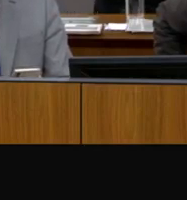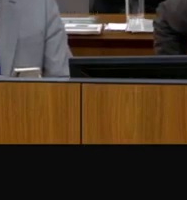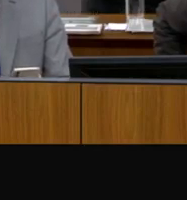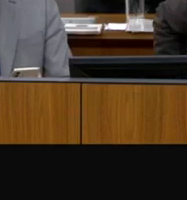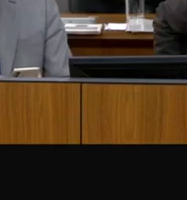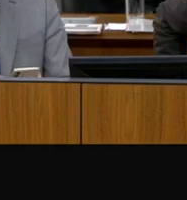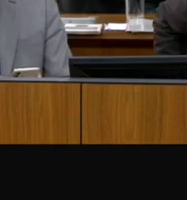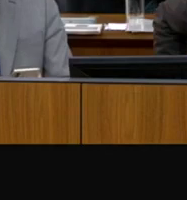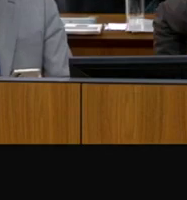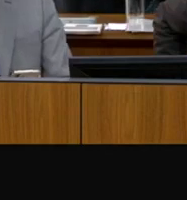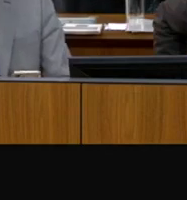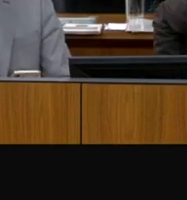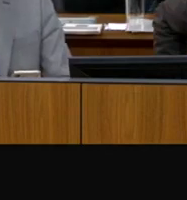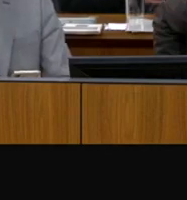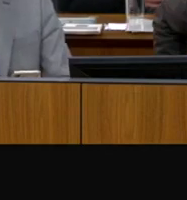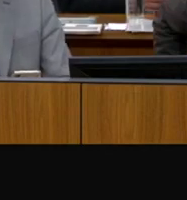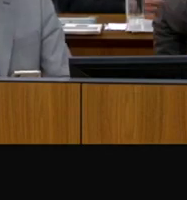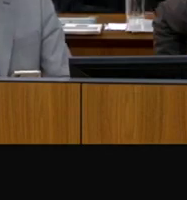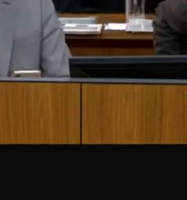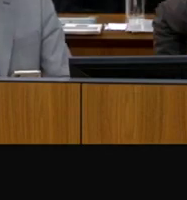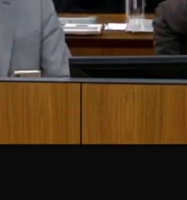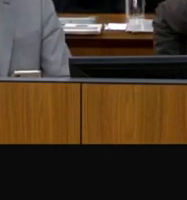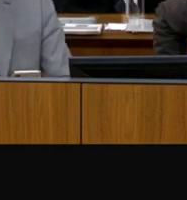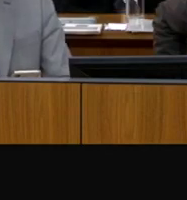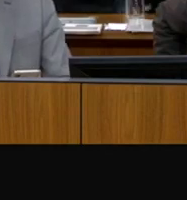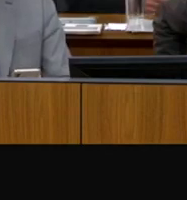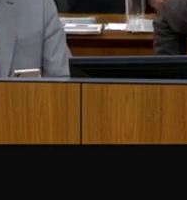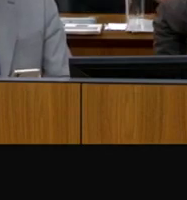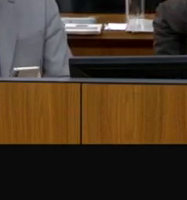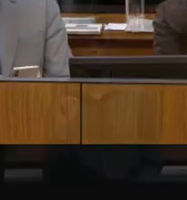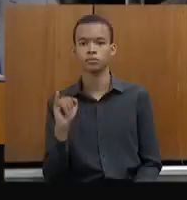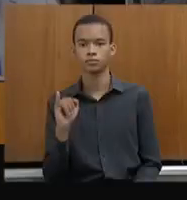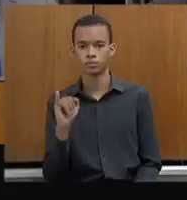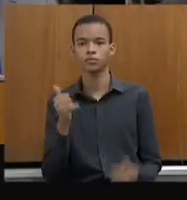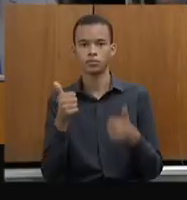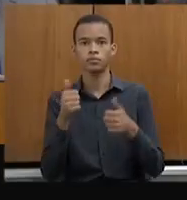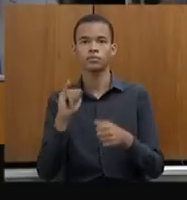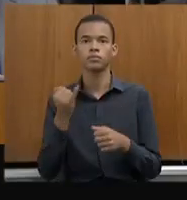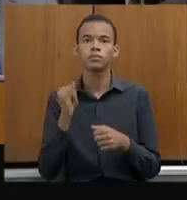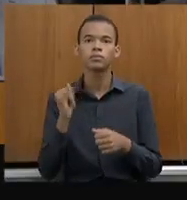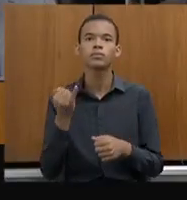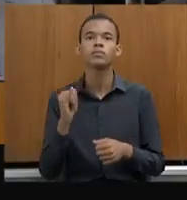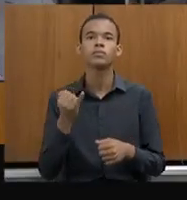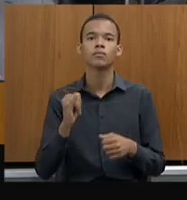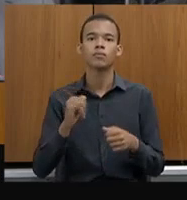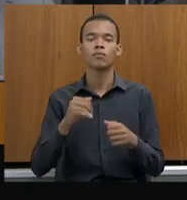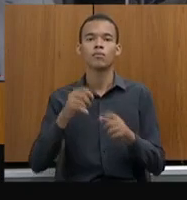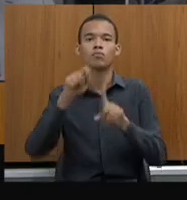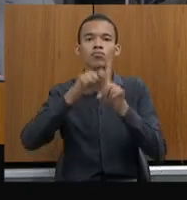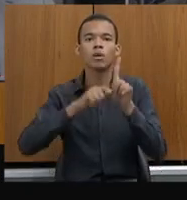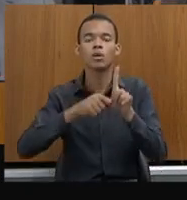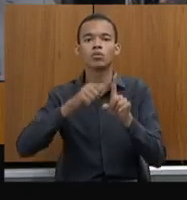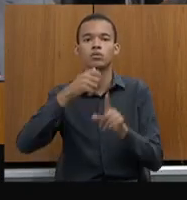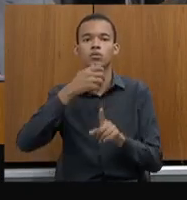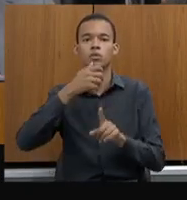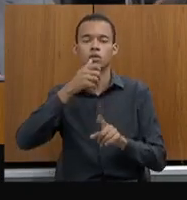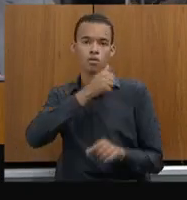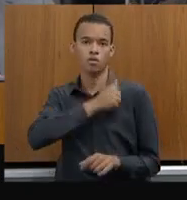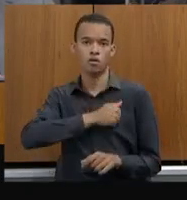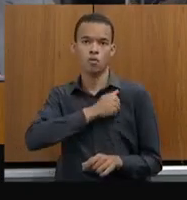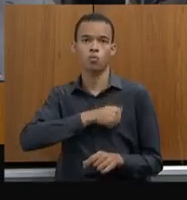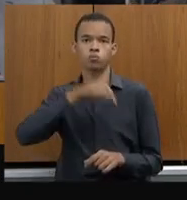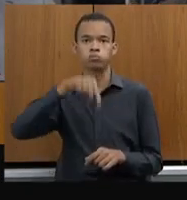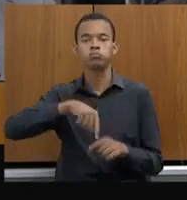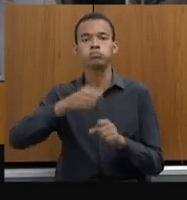instaurados ao longo de janeiro até agosto desse ano e na linha inferior